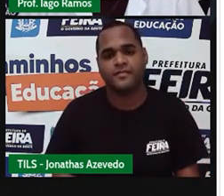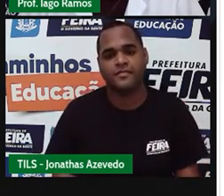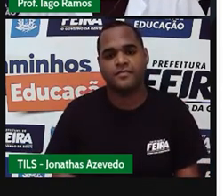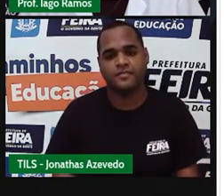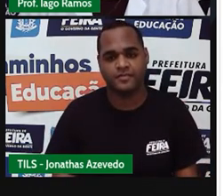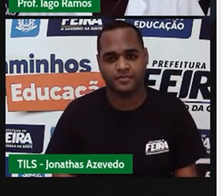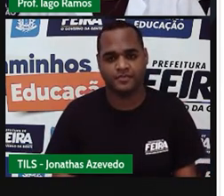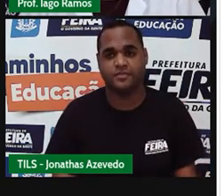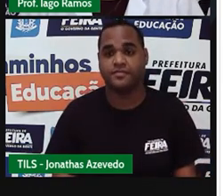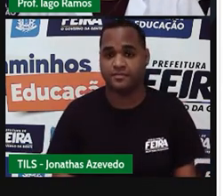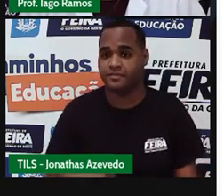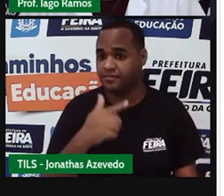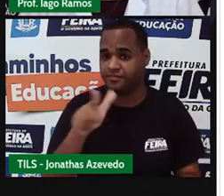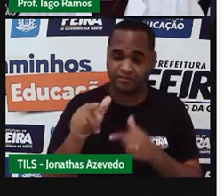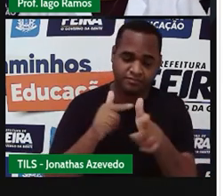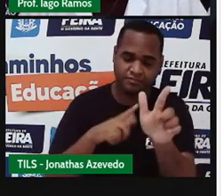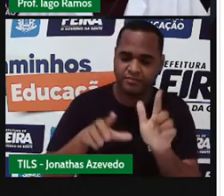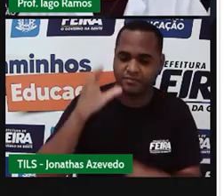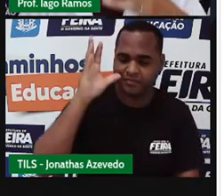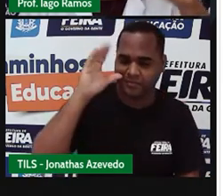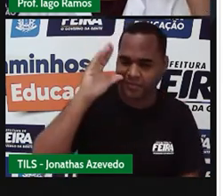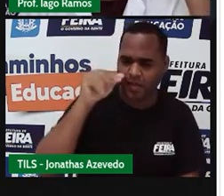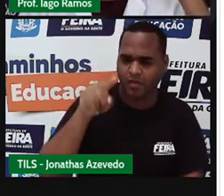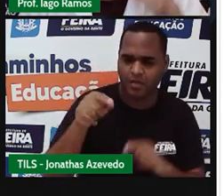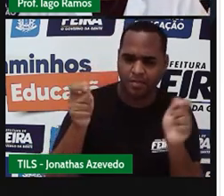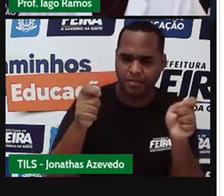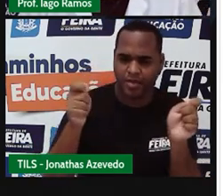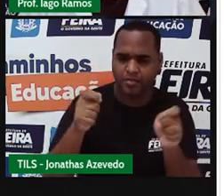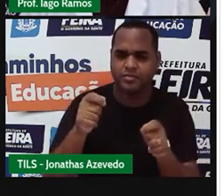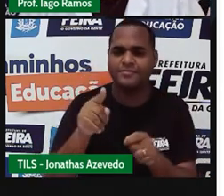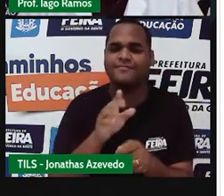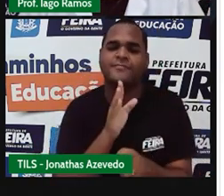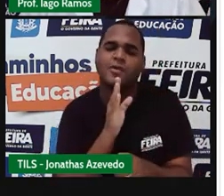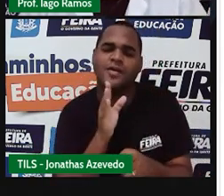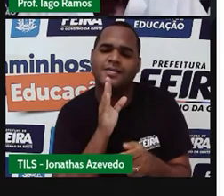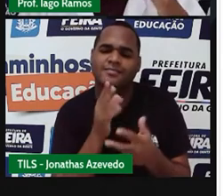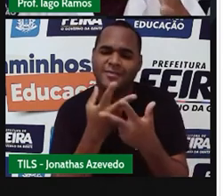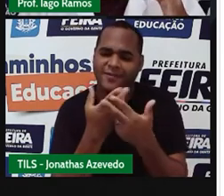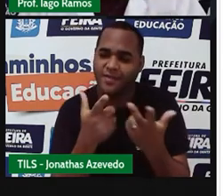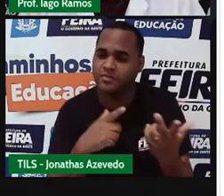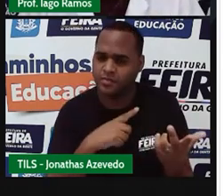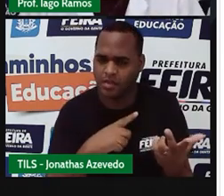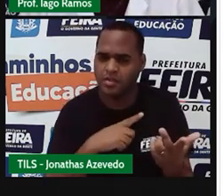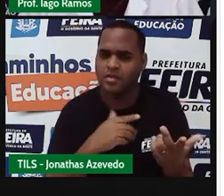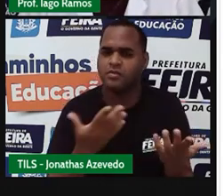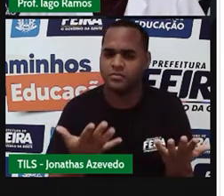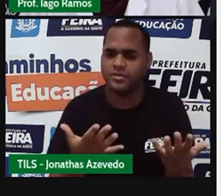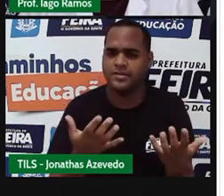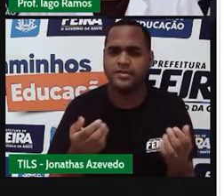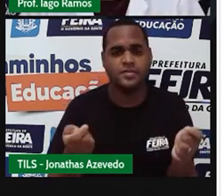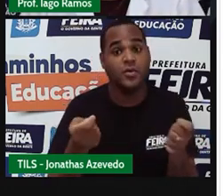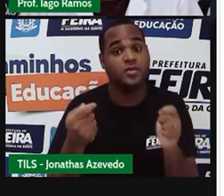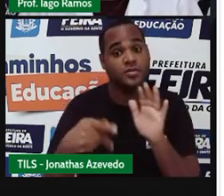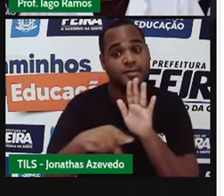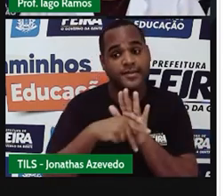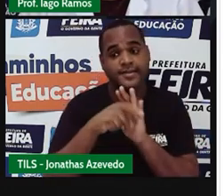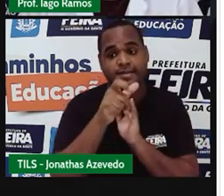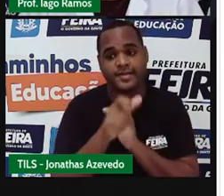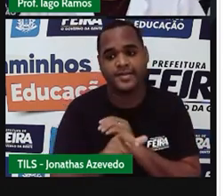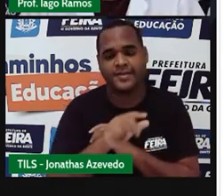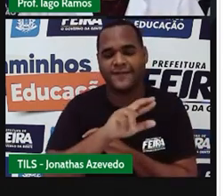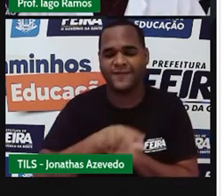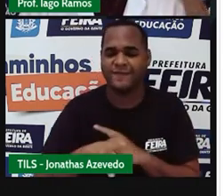curiosidades que você pode, né, conhecer aí e que tá, né, e que fazem parte dessa nossa